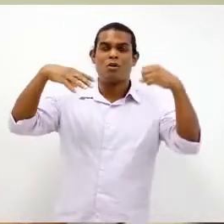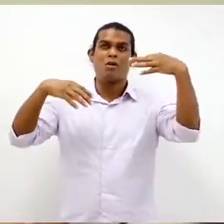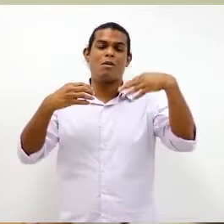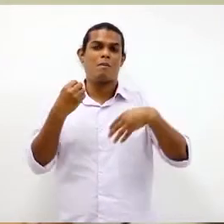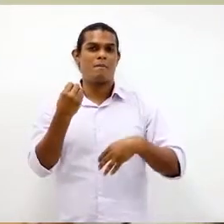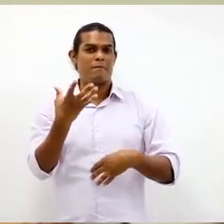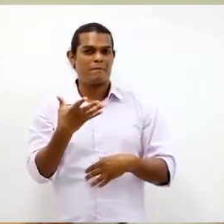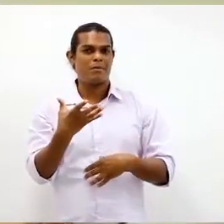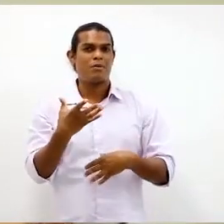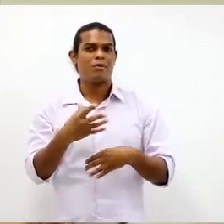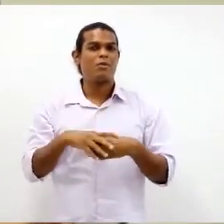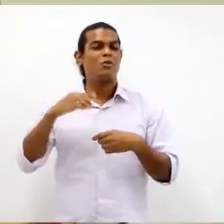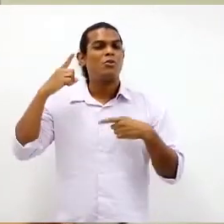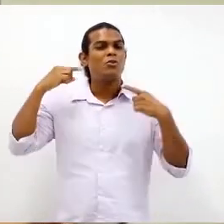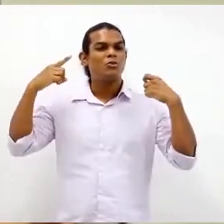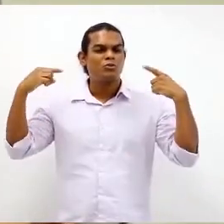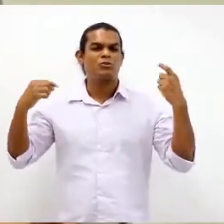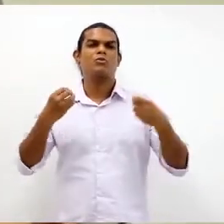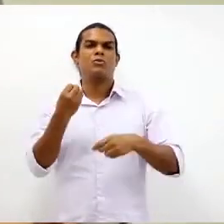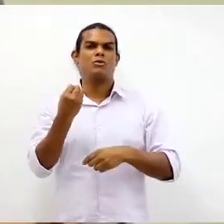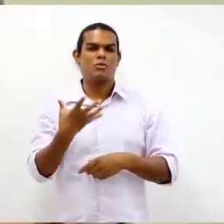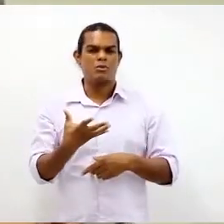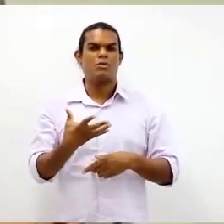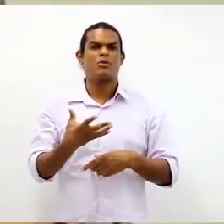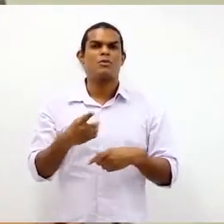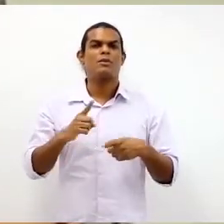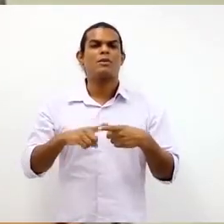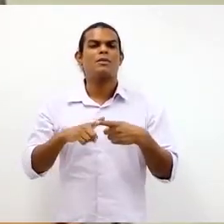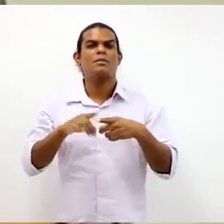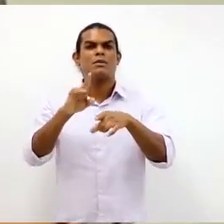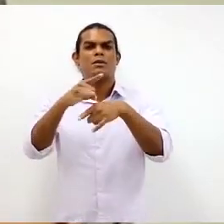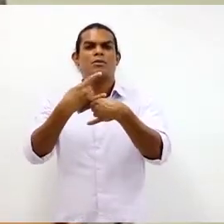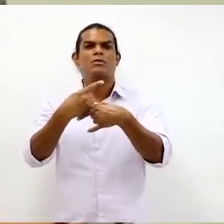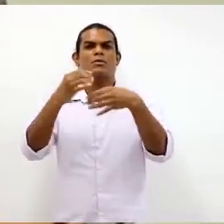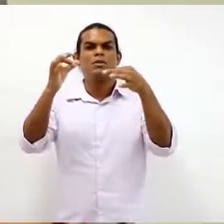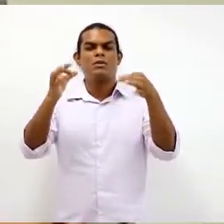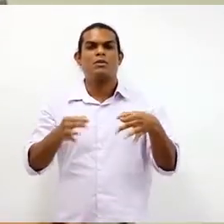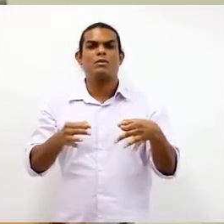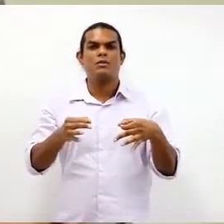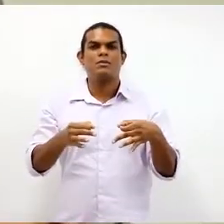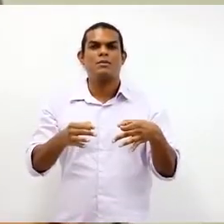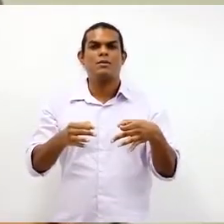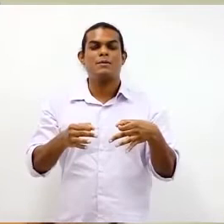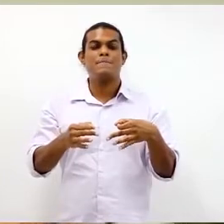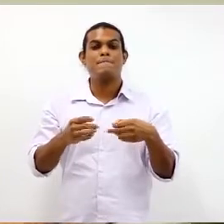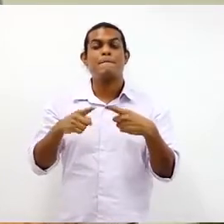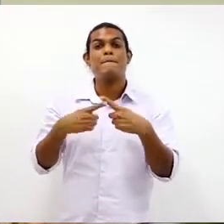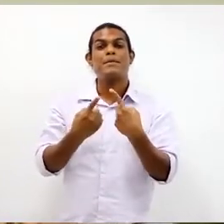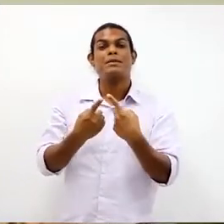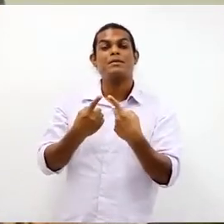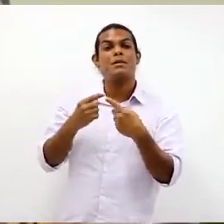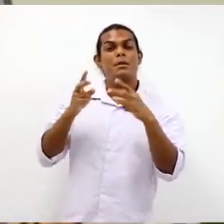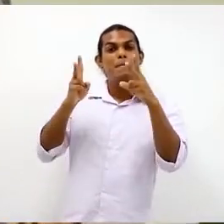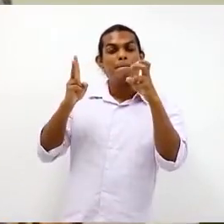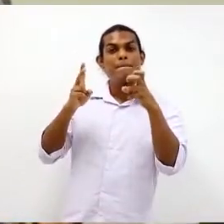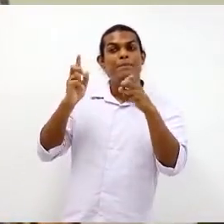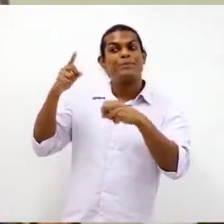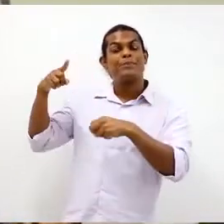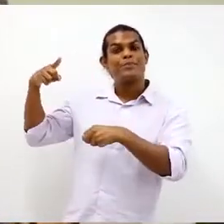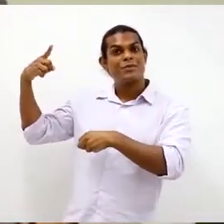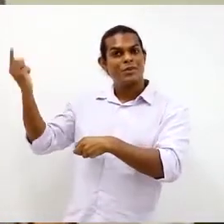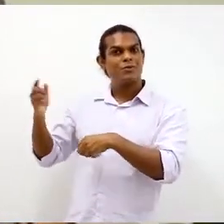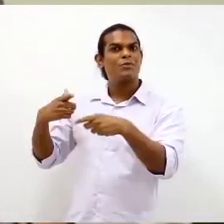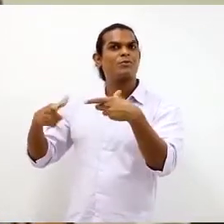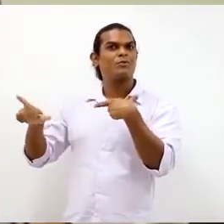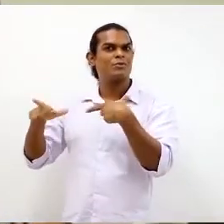nós vimos logo anteriormente que o posto de trabalho, a posição de trabalho da outra funcionária, tem um reflexo de iluminação natural, que deveria